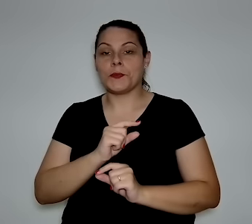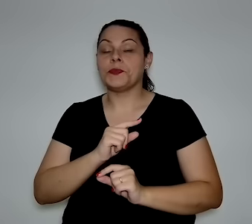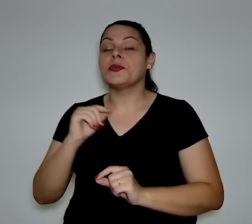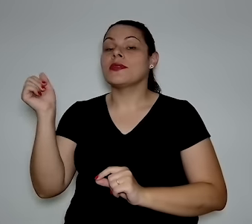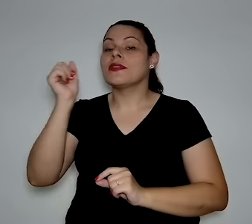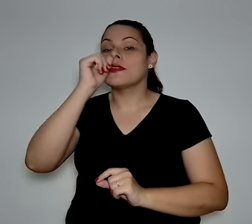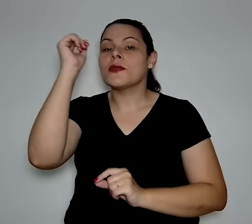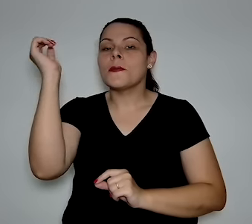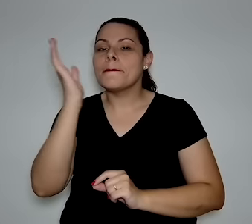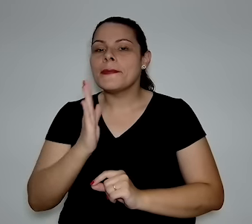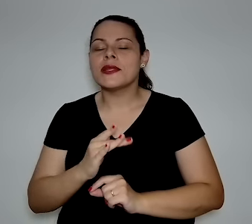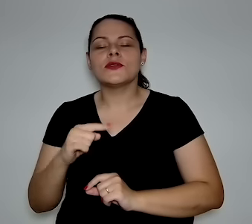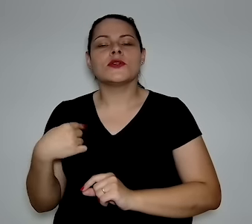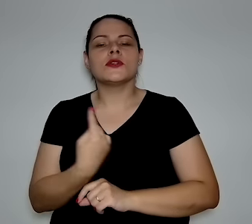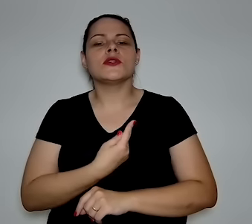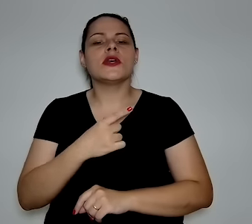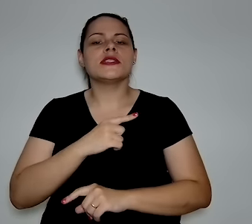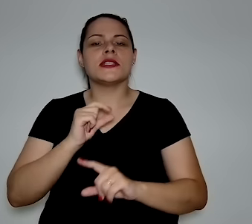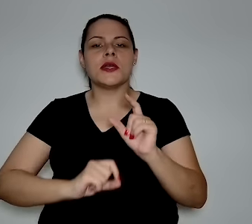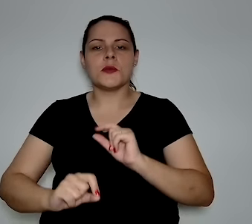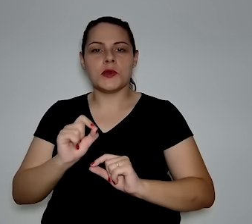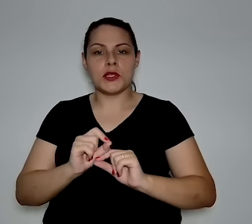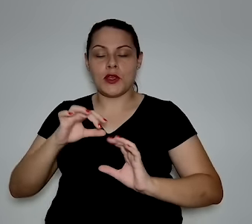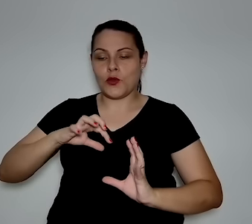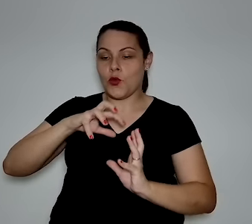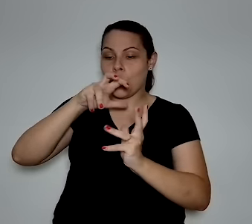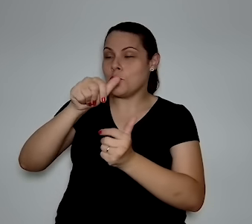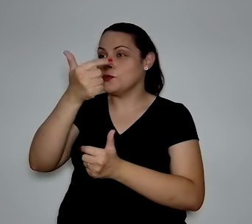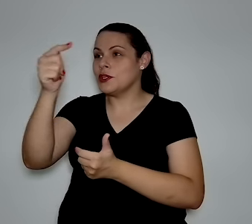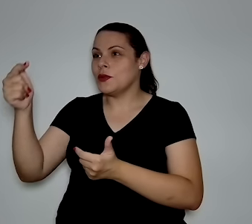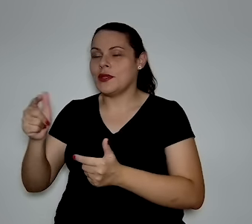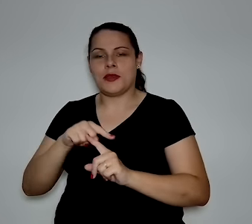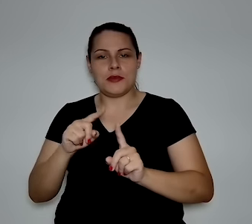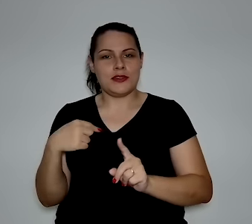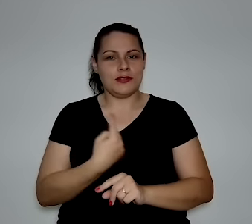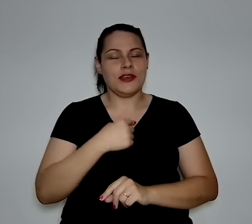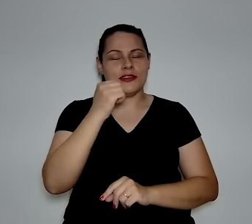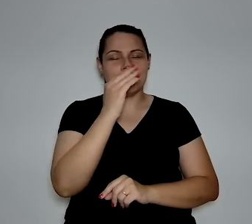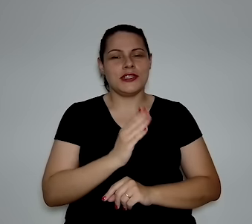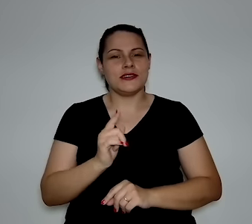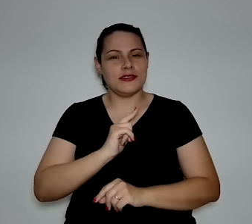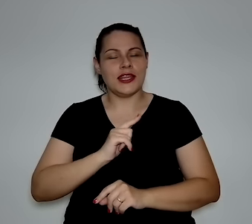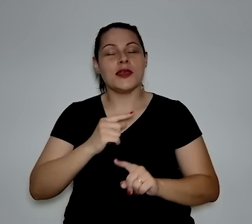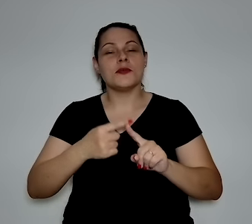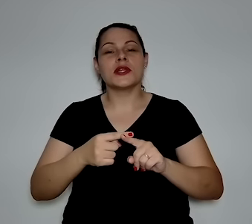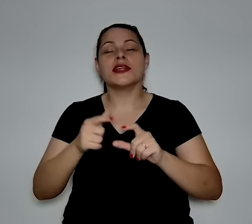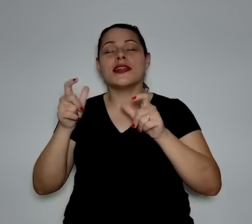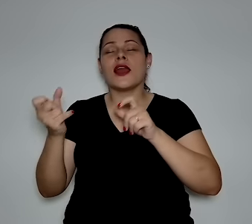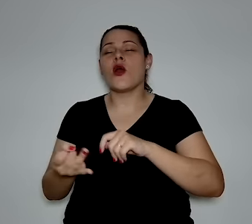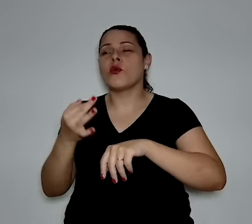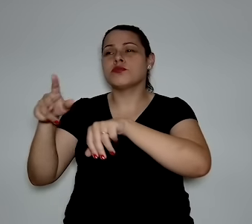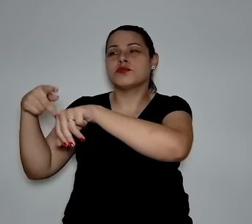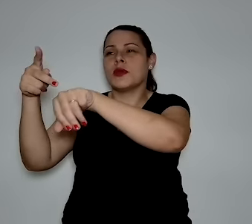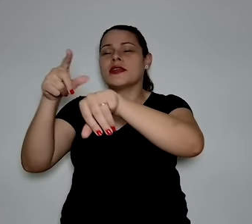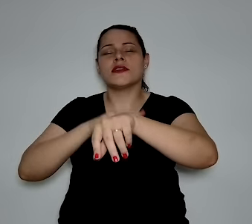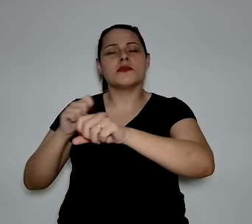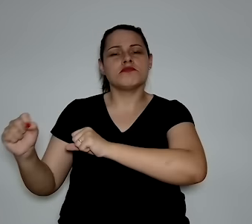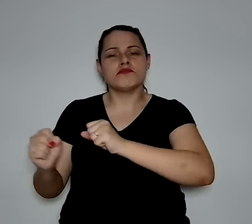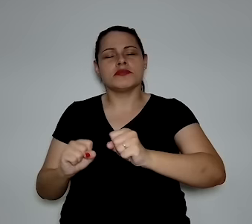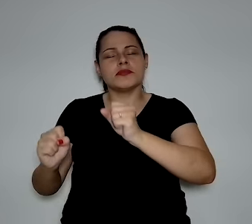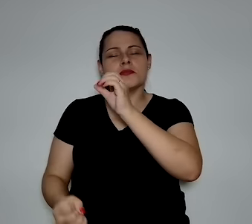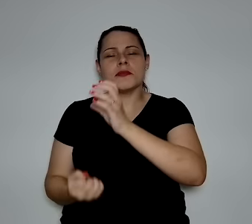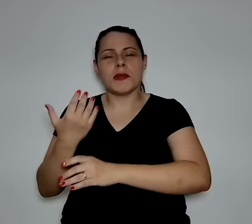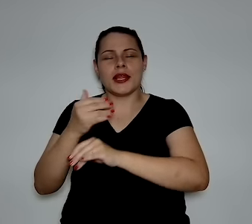no Brasil, nós temos o que o mundo não tem, porque nós temos locais no mundo que têm um